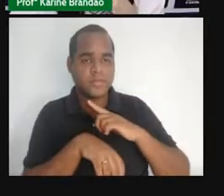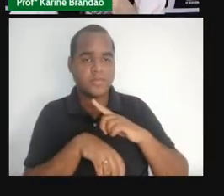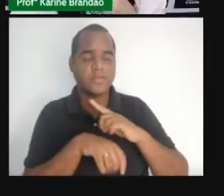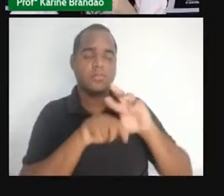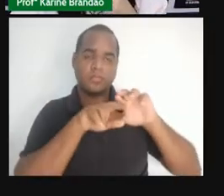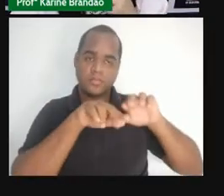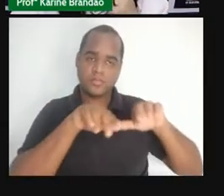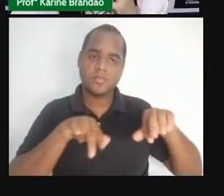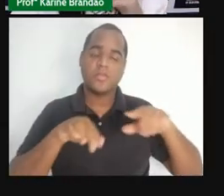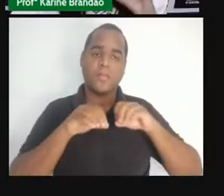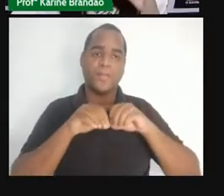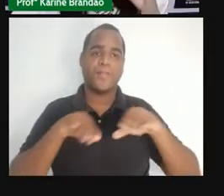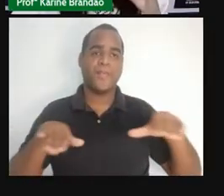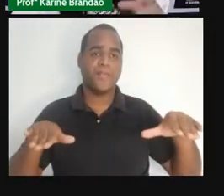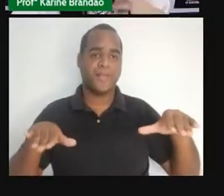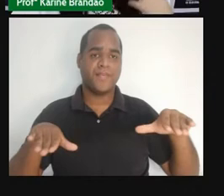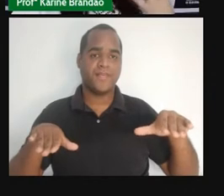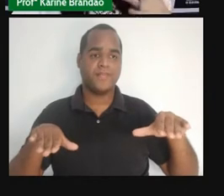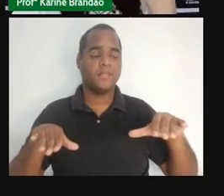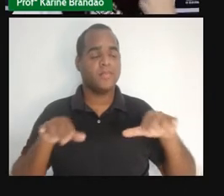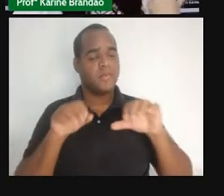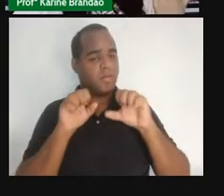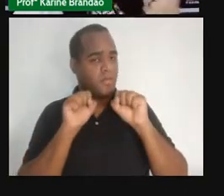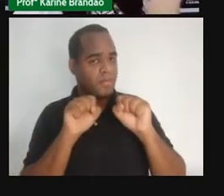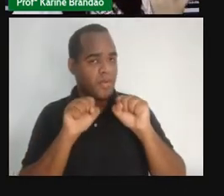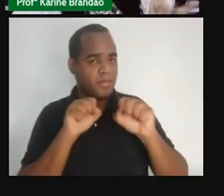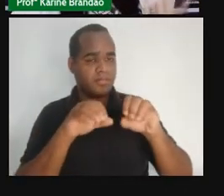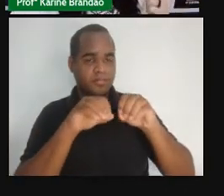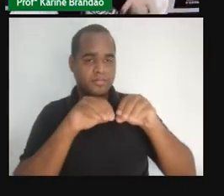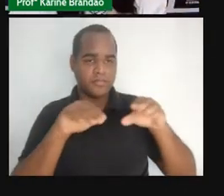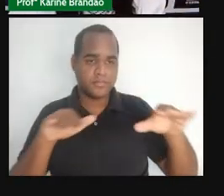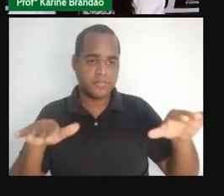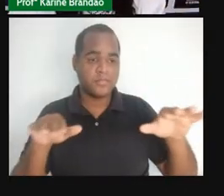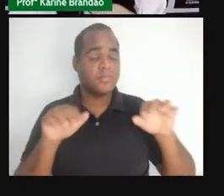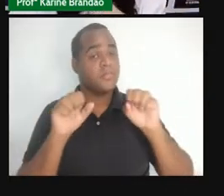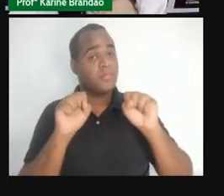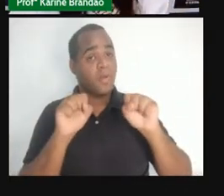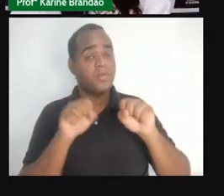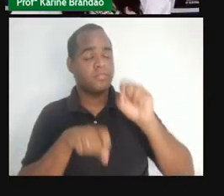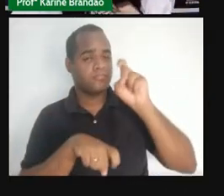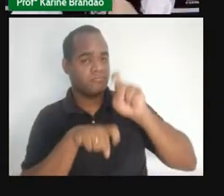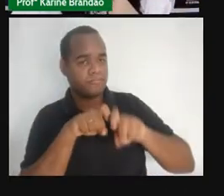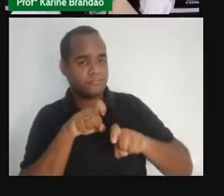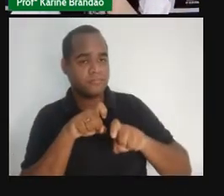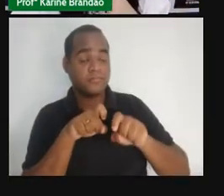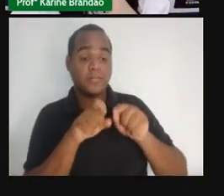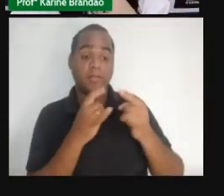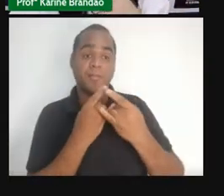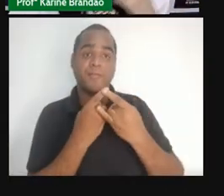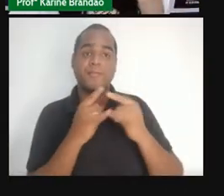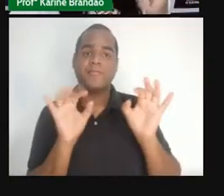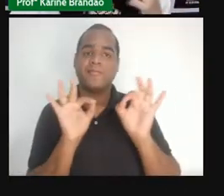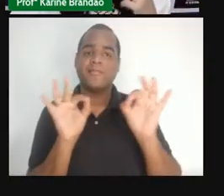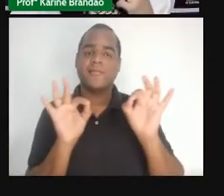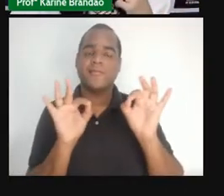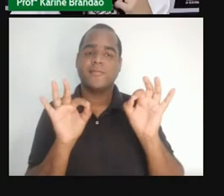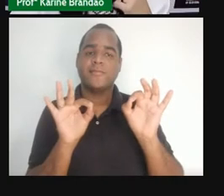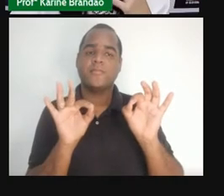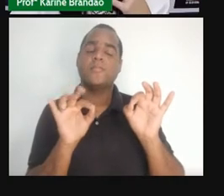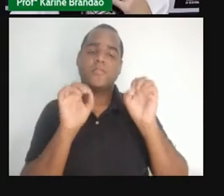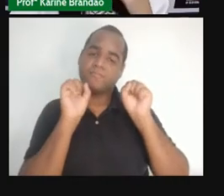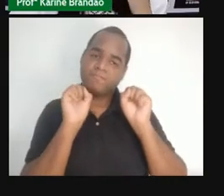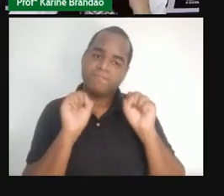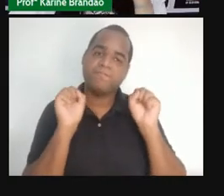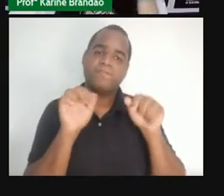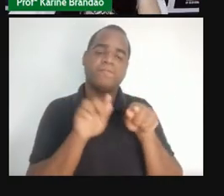transmissíveis. Então, que podem ser transmitidas através do sexo sem preservativo. Elas também